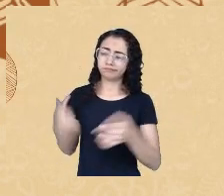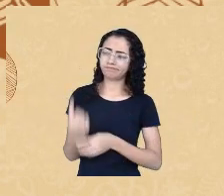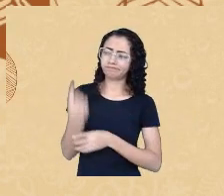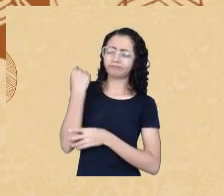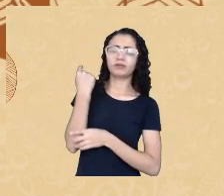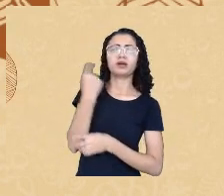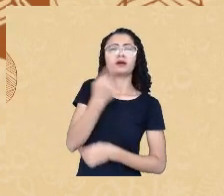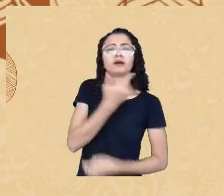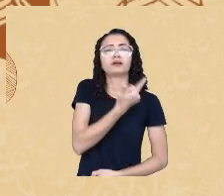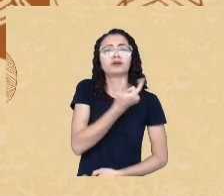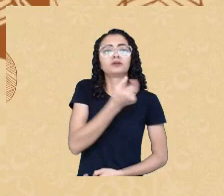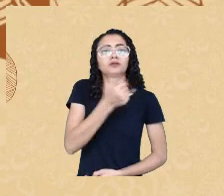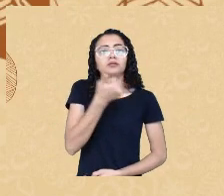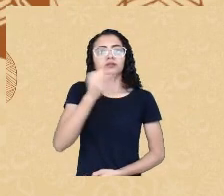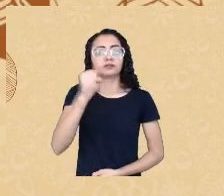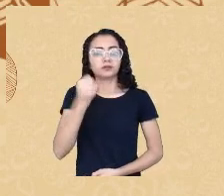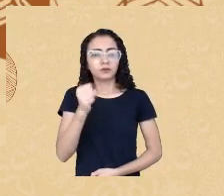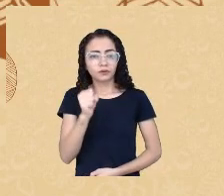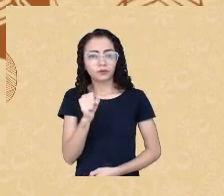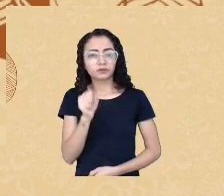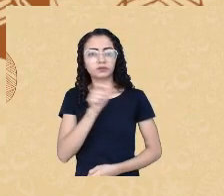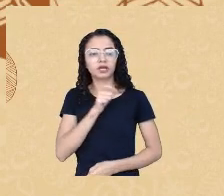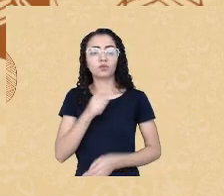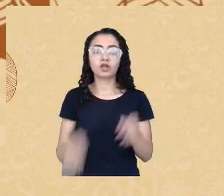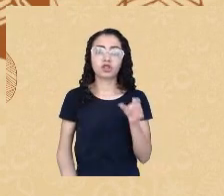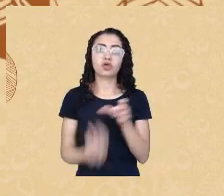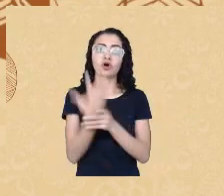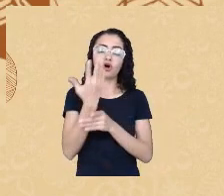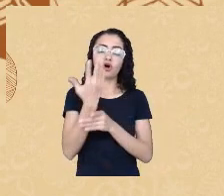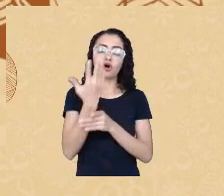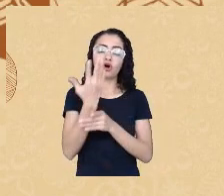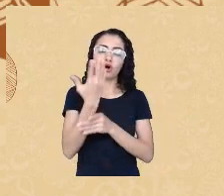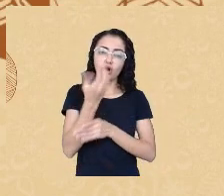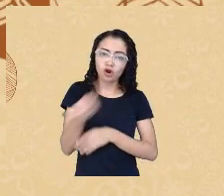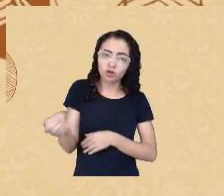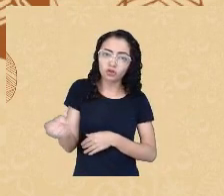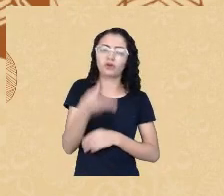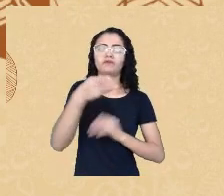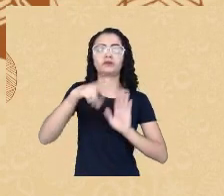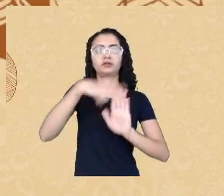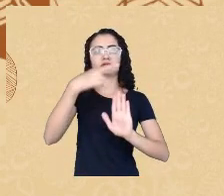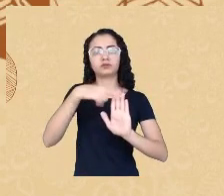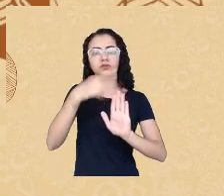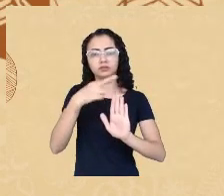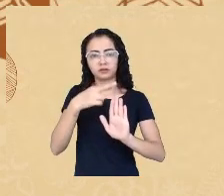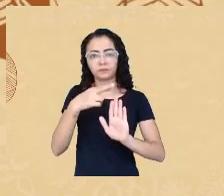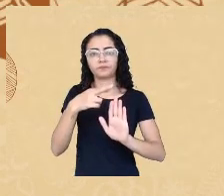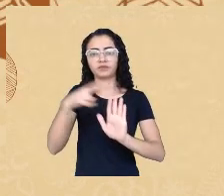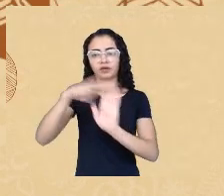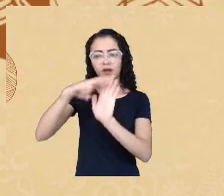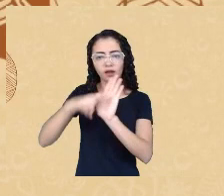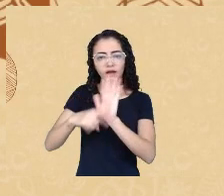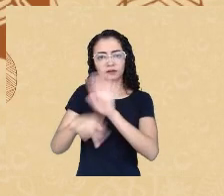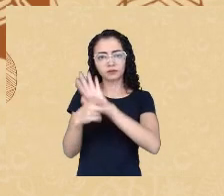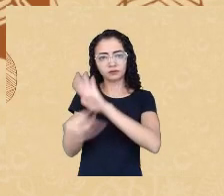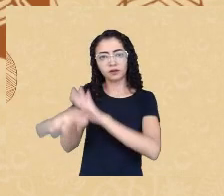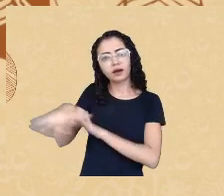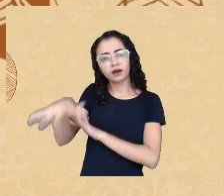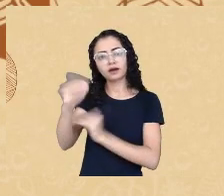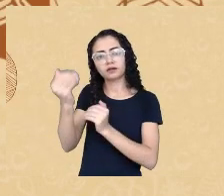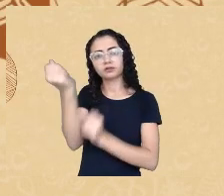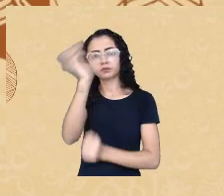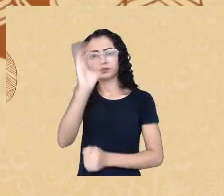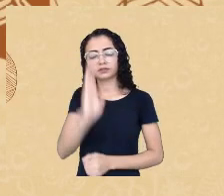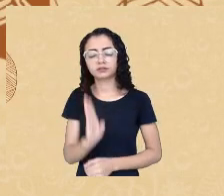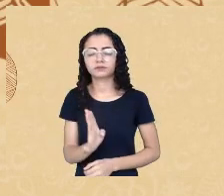de 2018, que é a atual resolução que regulamenta a área no Brasil, ela é promulgada revogando as resoluções anteriores,